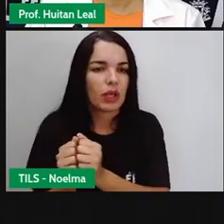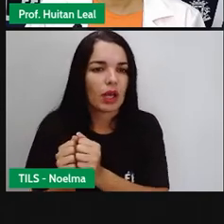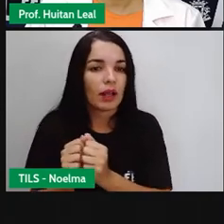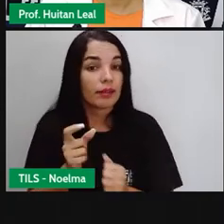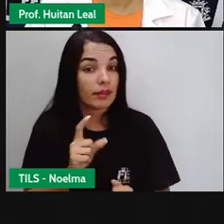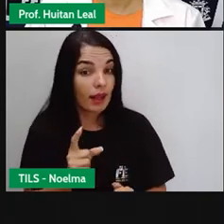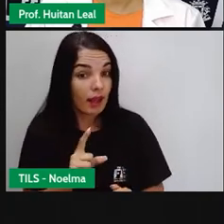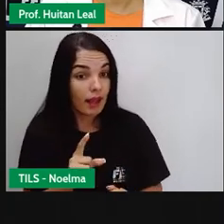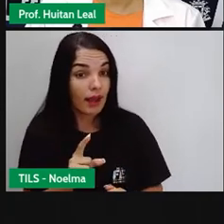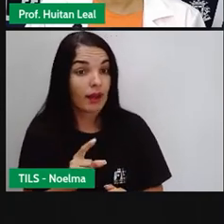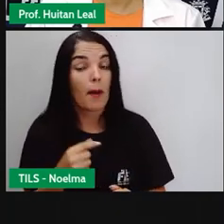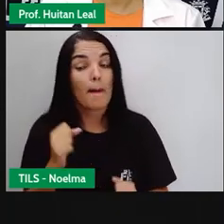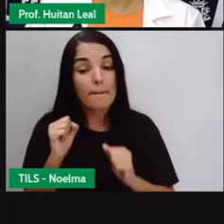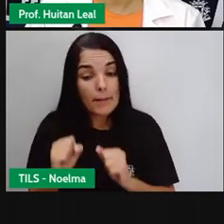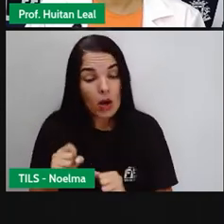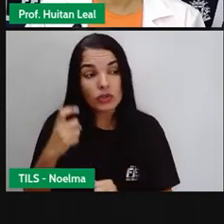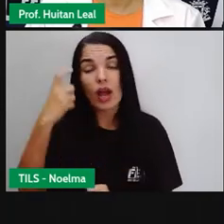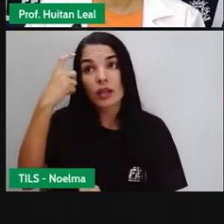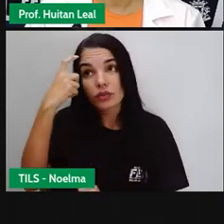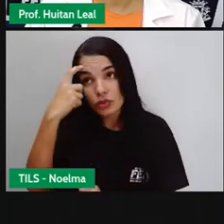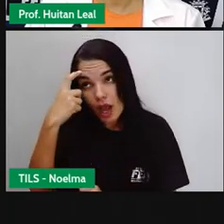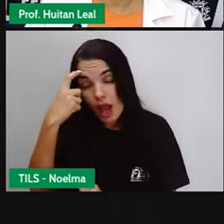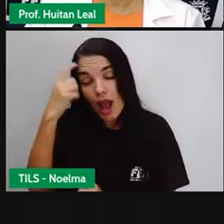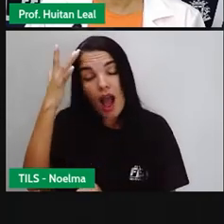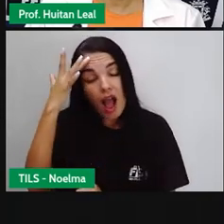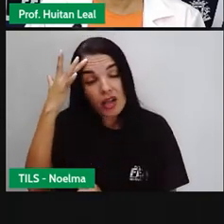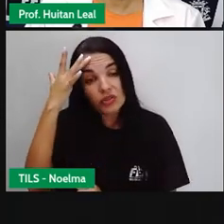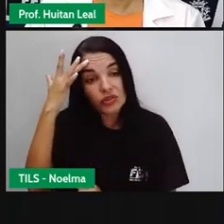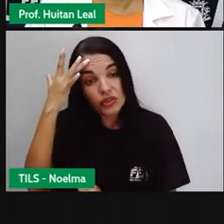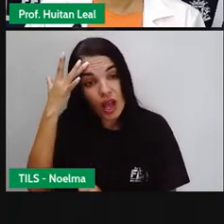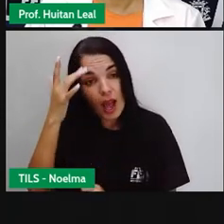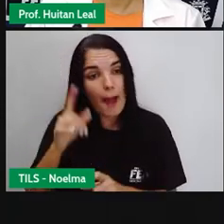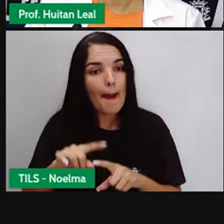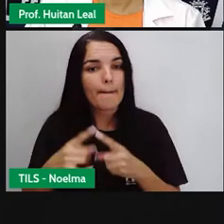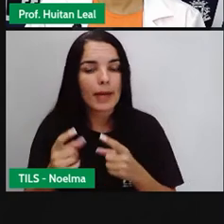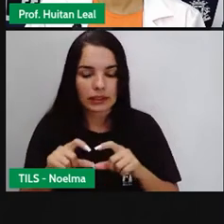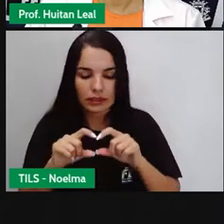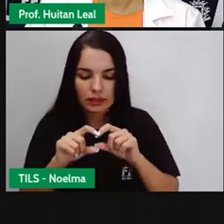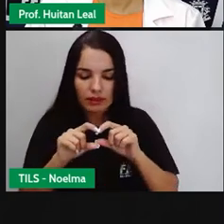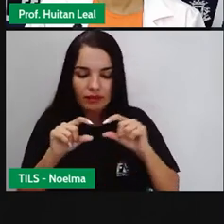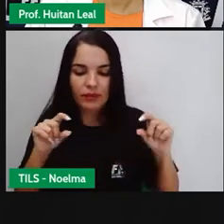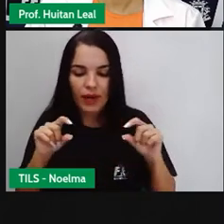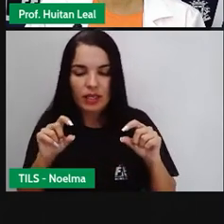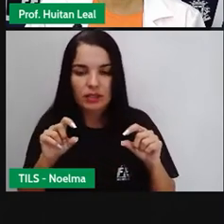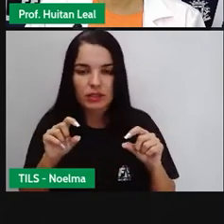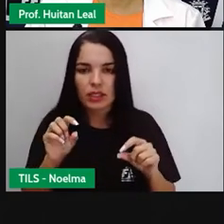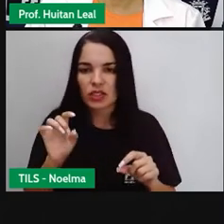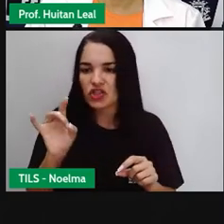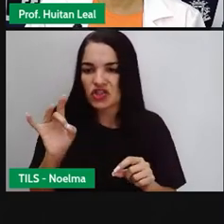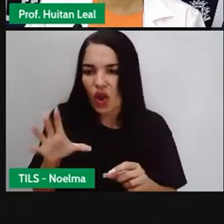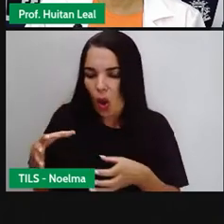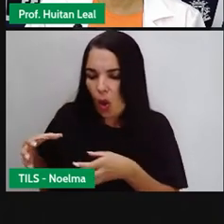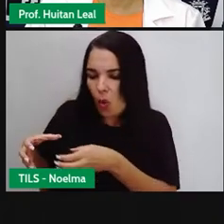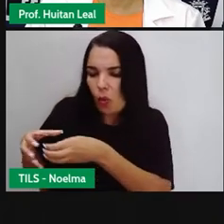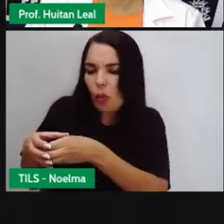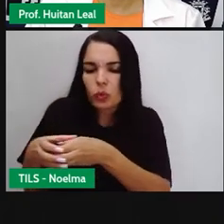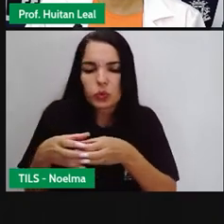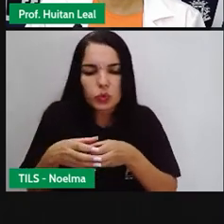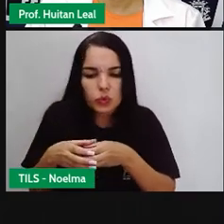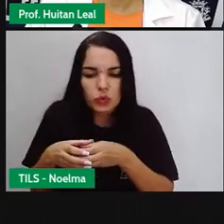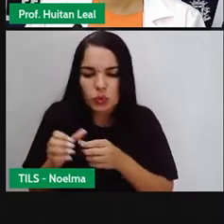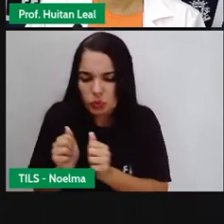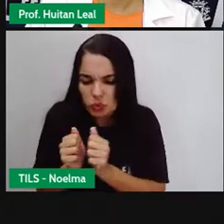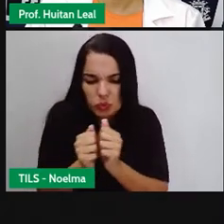achar que seja. Mas uma frase, ela não é um conjunto de palavras. Por quê?